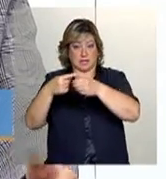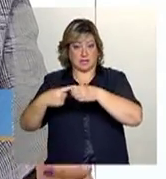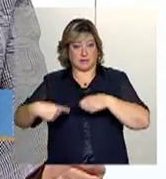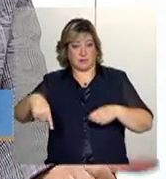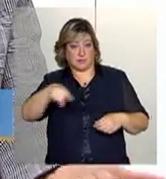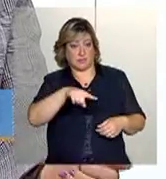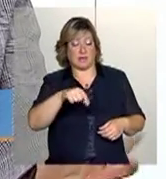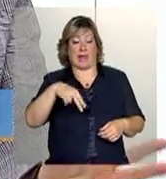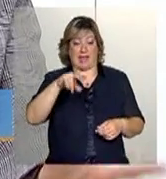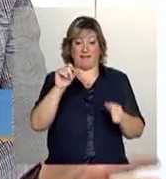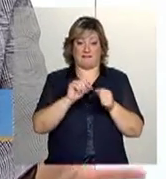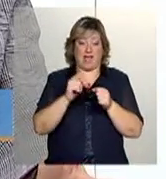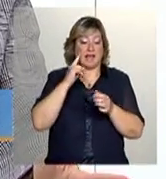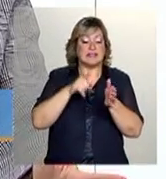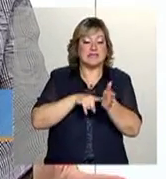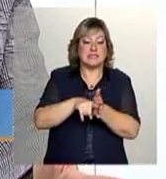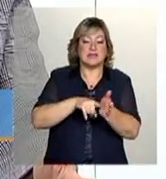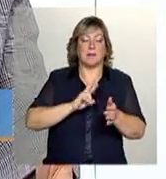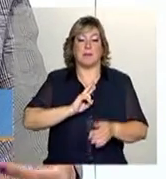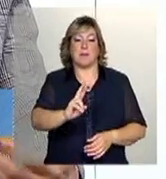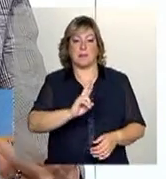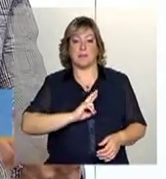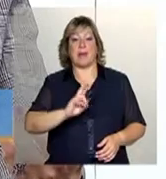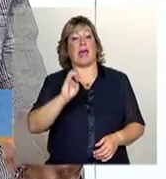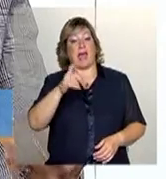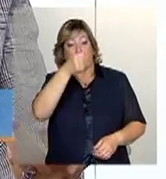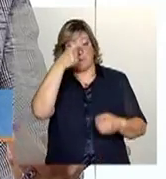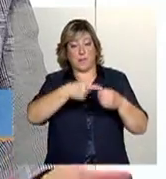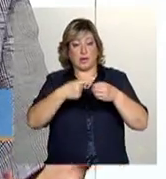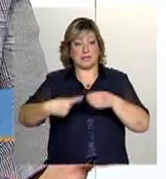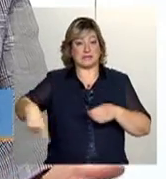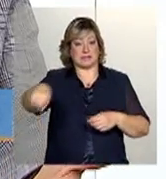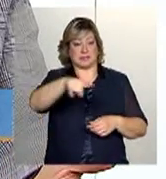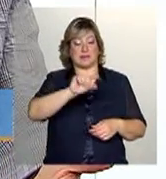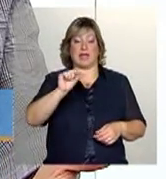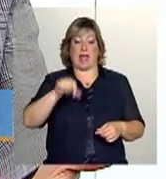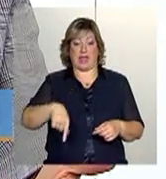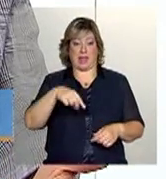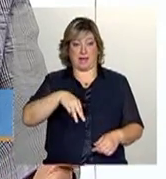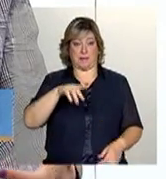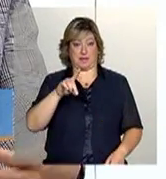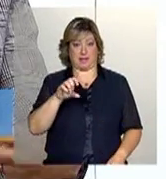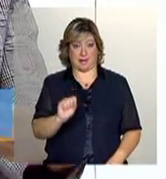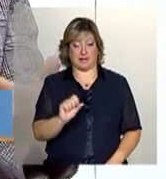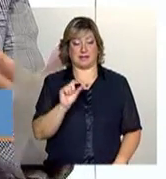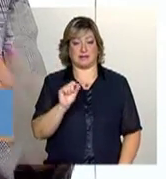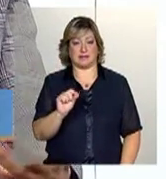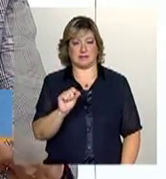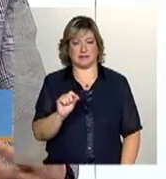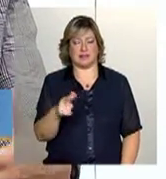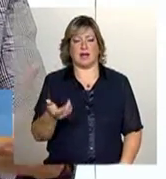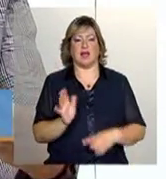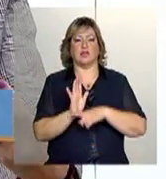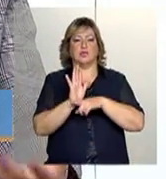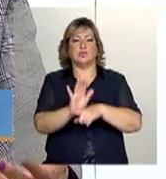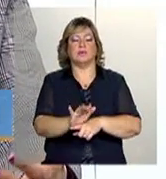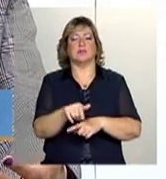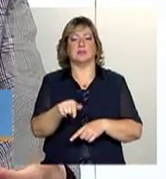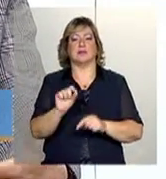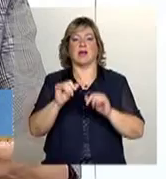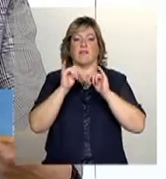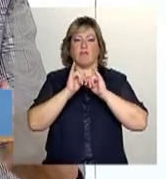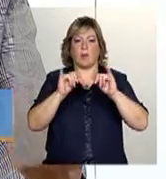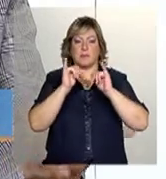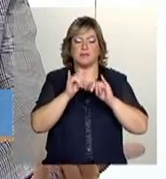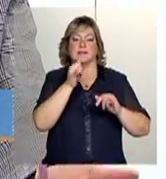município. O nós fazemos aqui no MDS, na verdade, é tentar ajudar nessa marcação, no sentido de dar algumas informações.